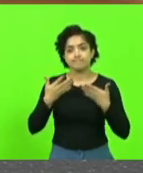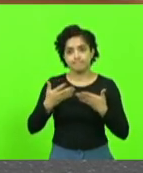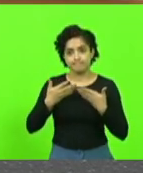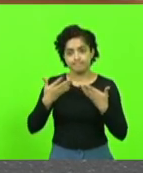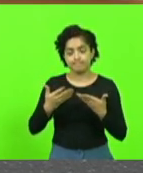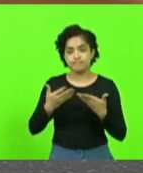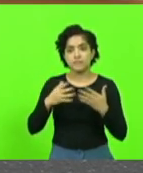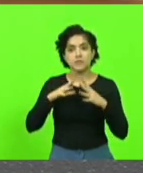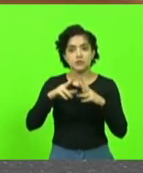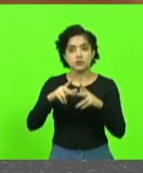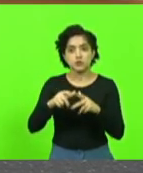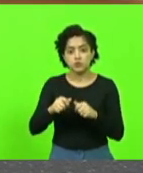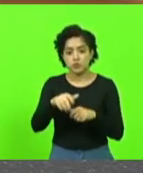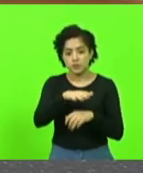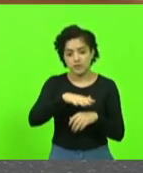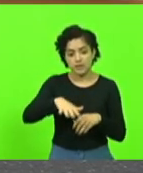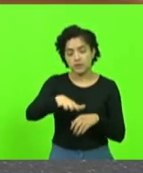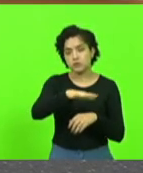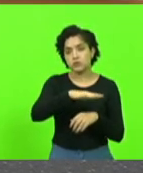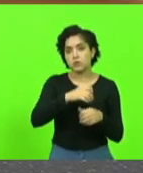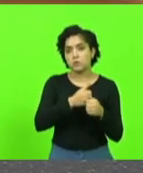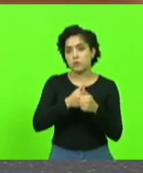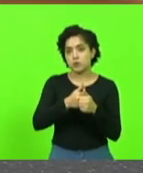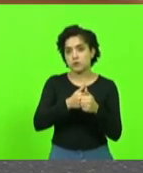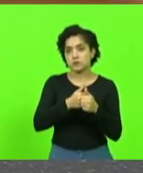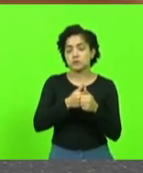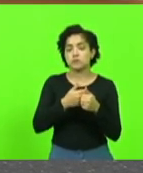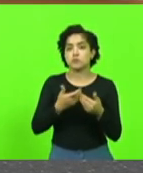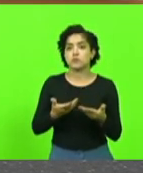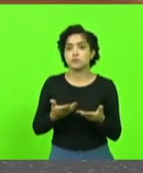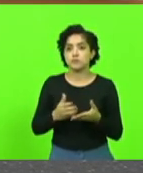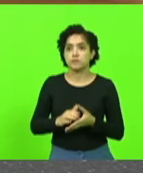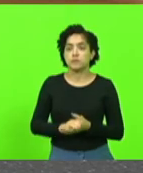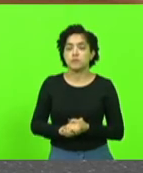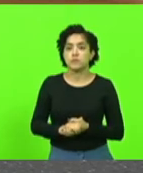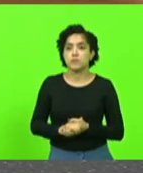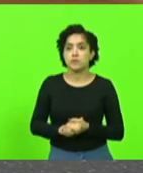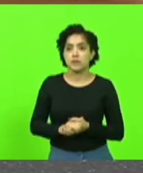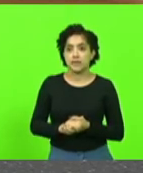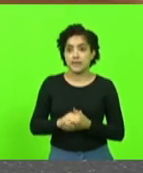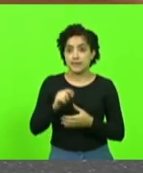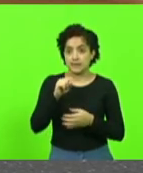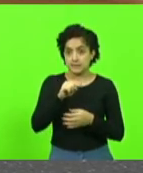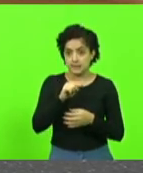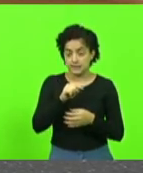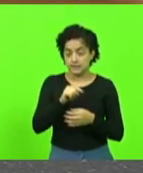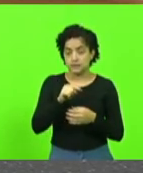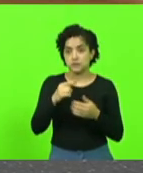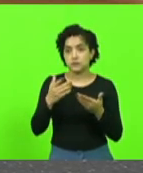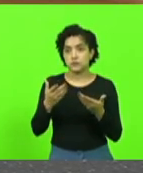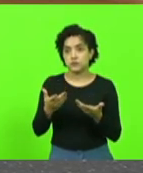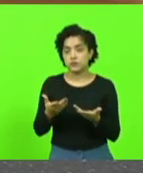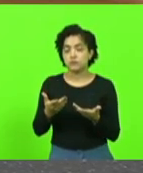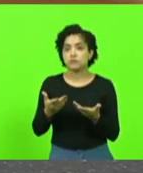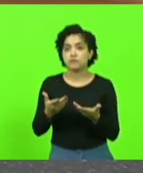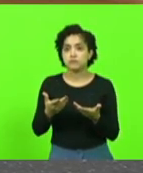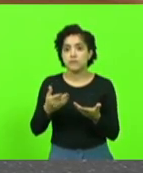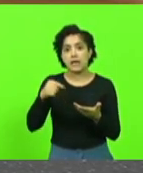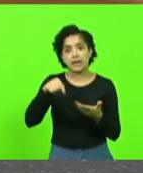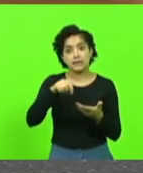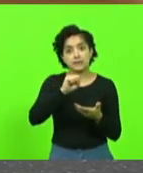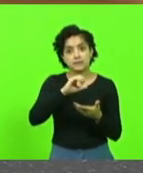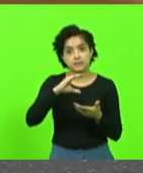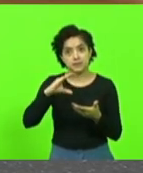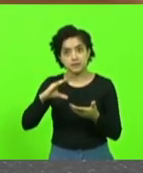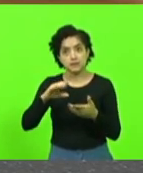também de toda a região, já que naquela região, seja em Santa Catarina,